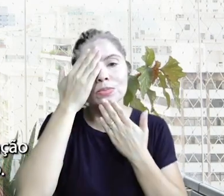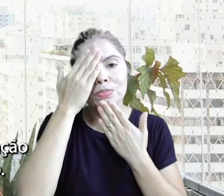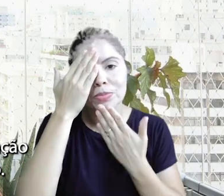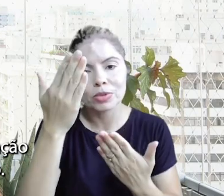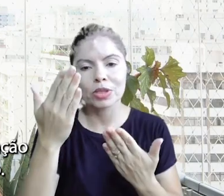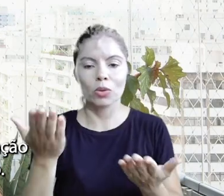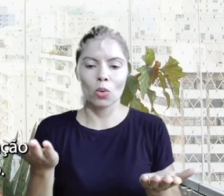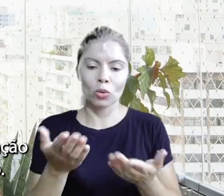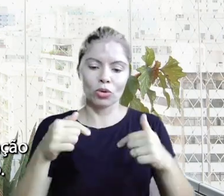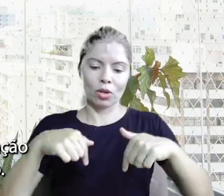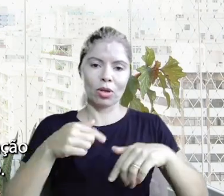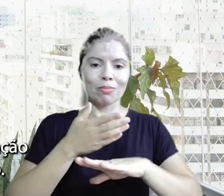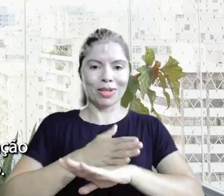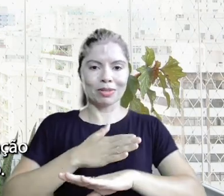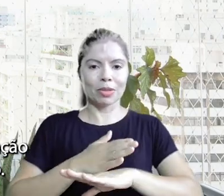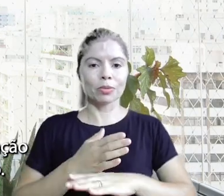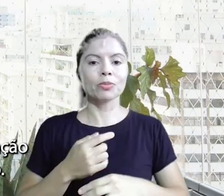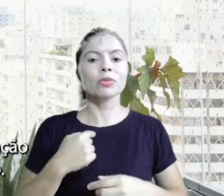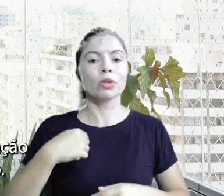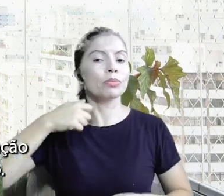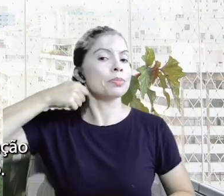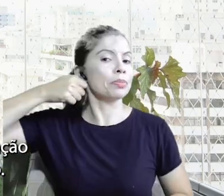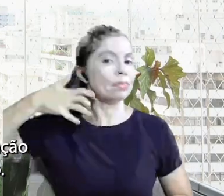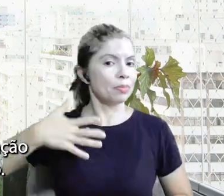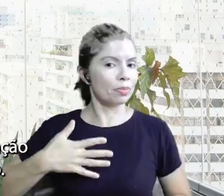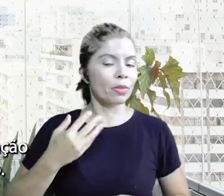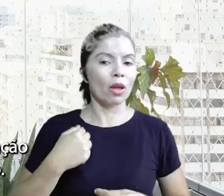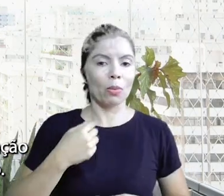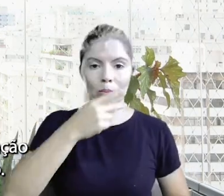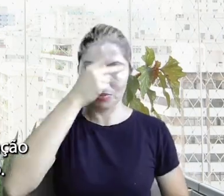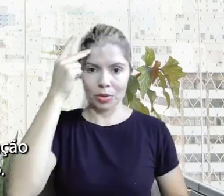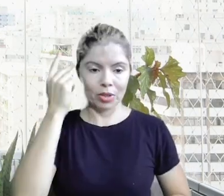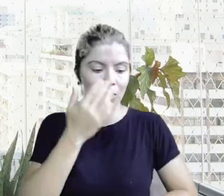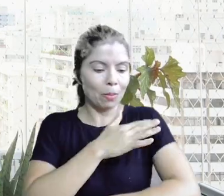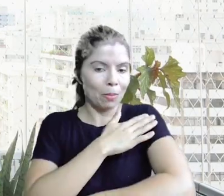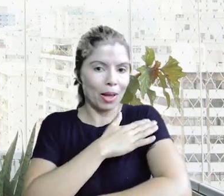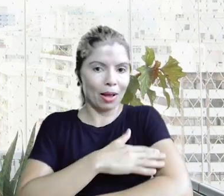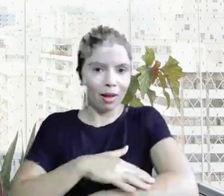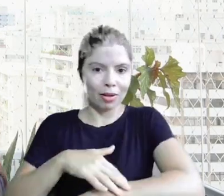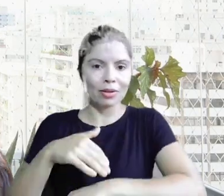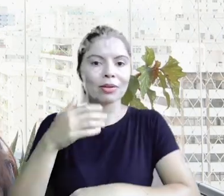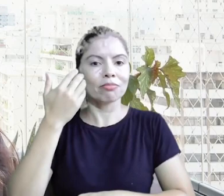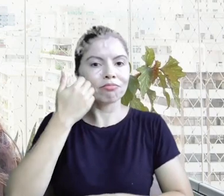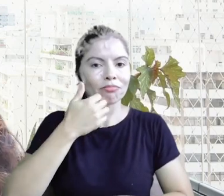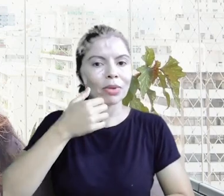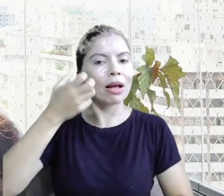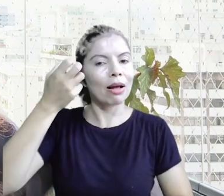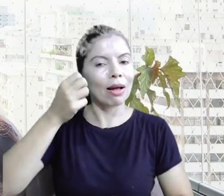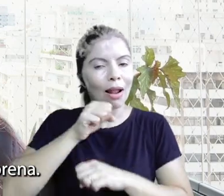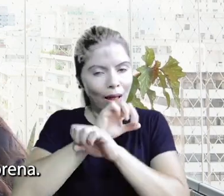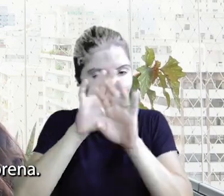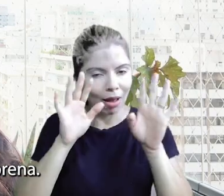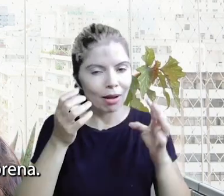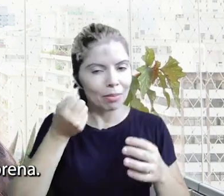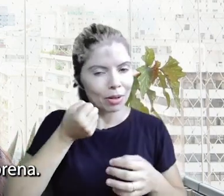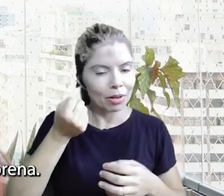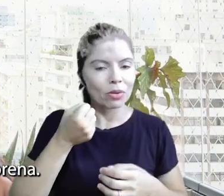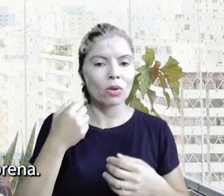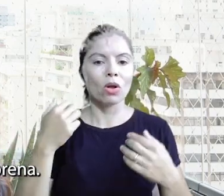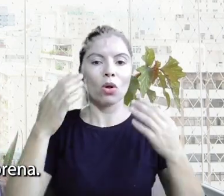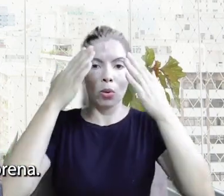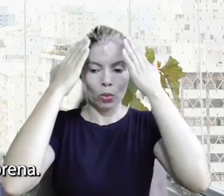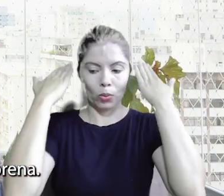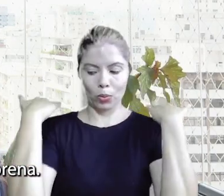agradecendo a participação aqui e fazendo minha autodescrição. Sou uma pessoa de pele clara, cabelos